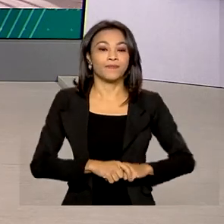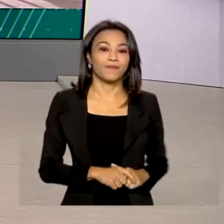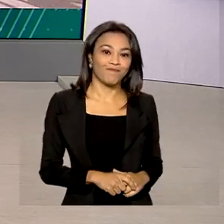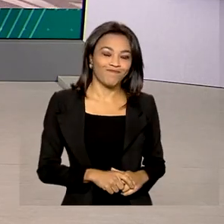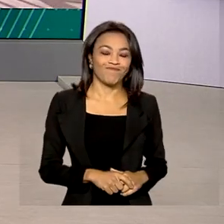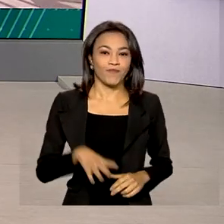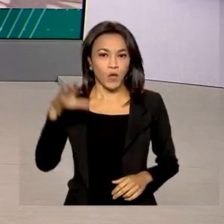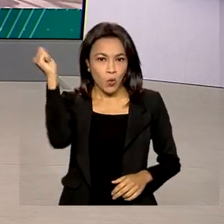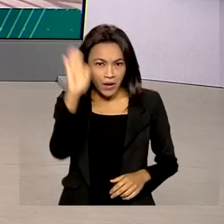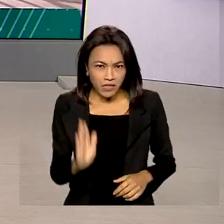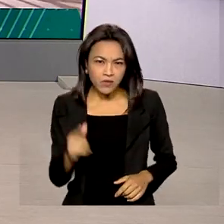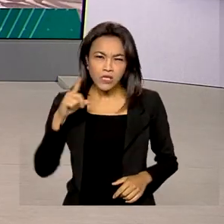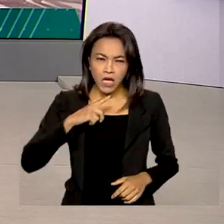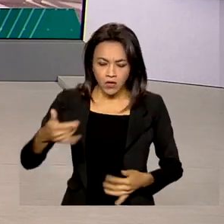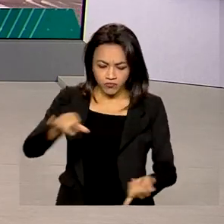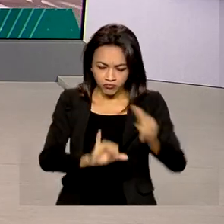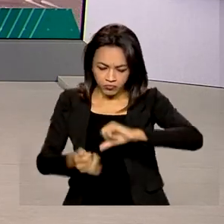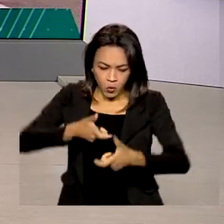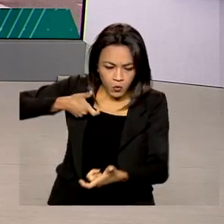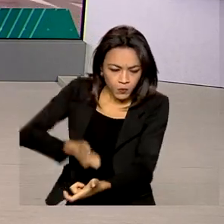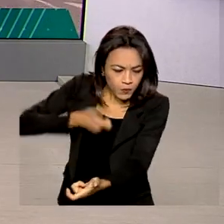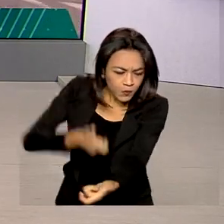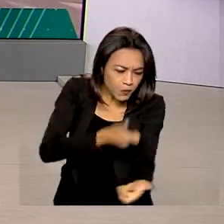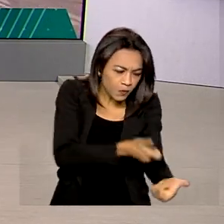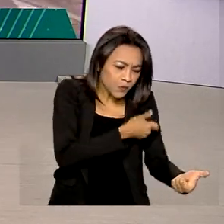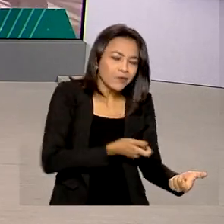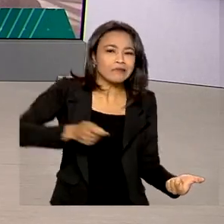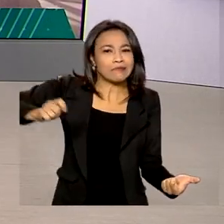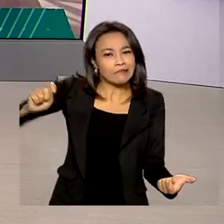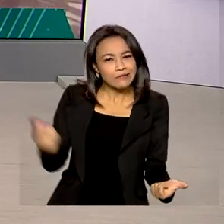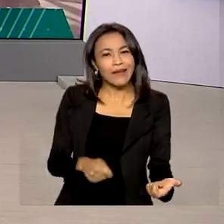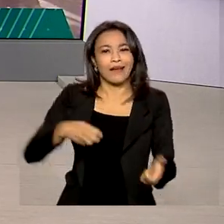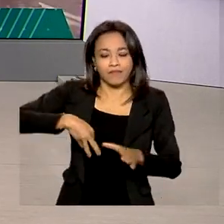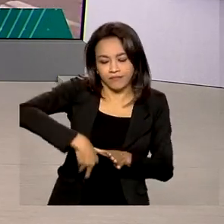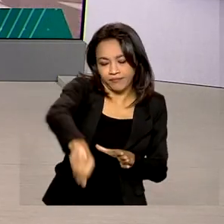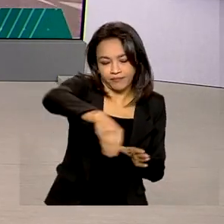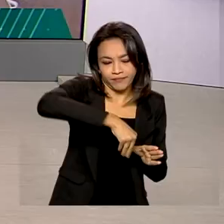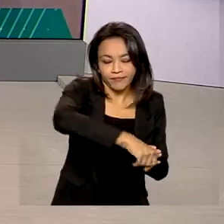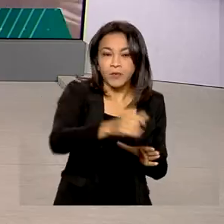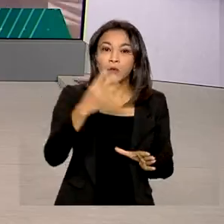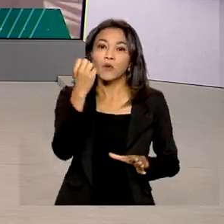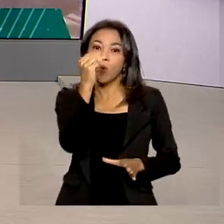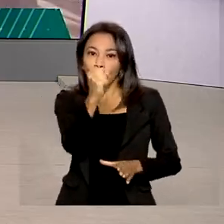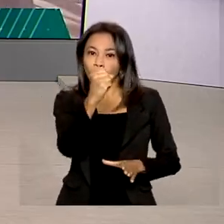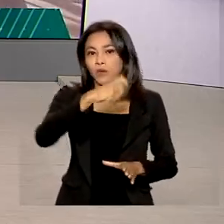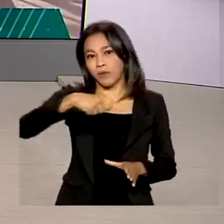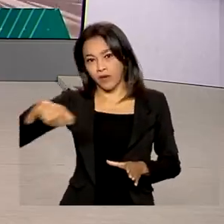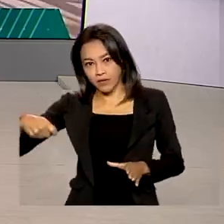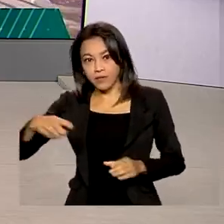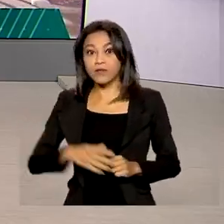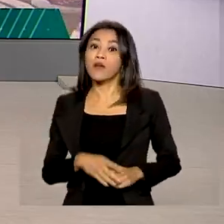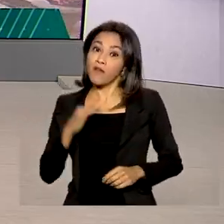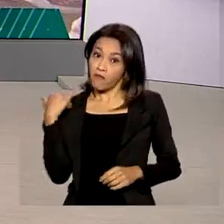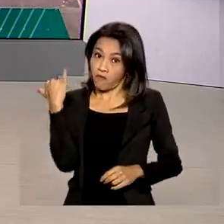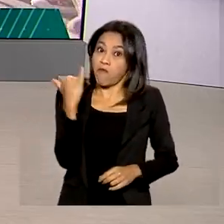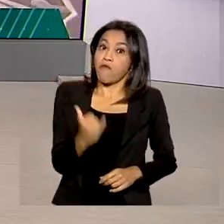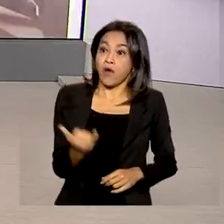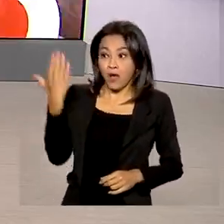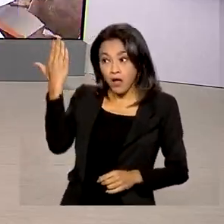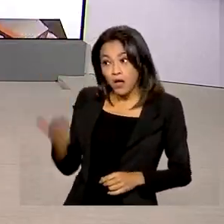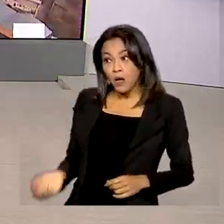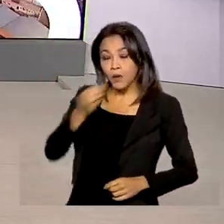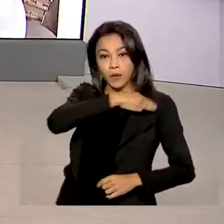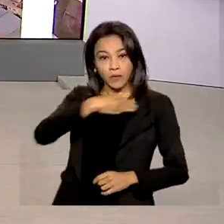O Brasil tem fertilizantes suficientes para o plantio nos próximos oito meses, afirmou a ministra da Agricultura,